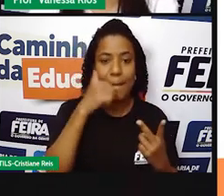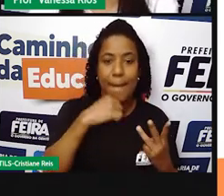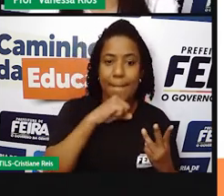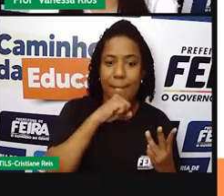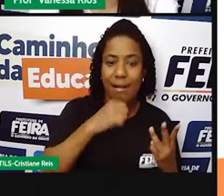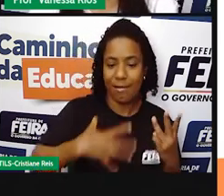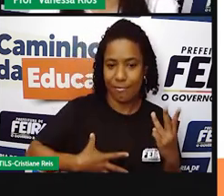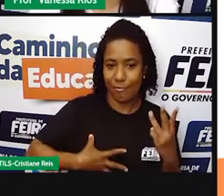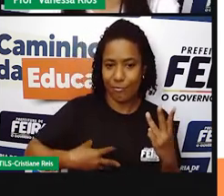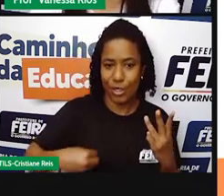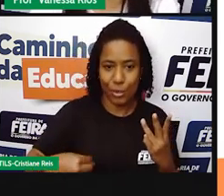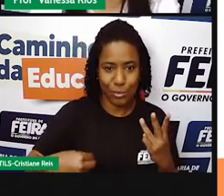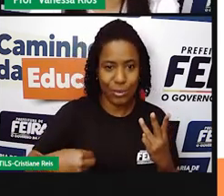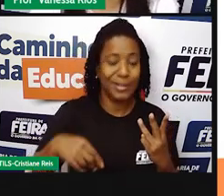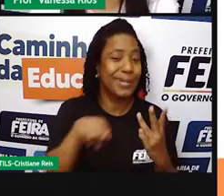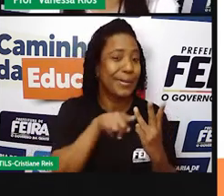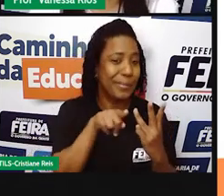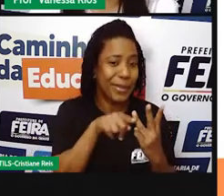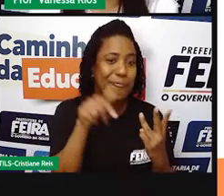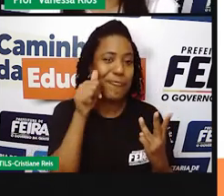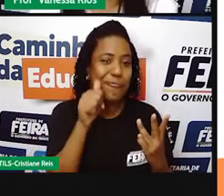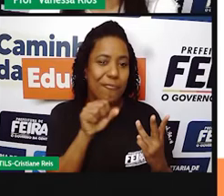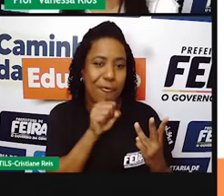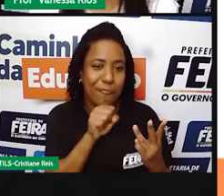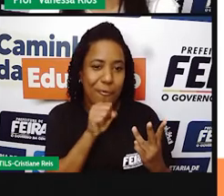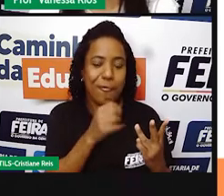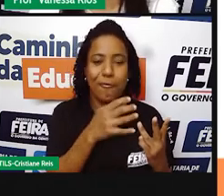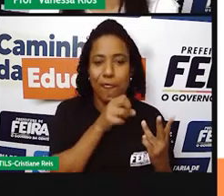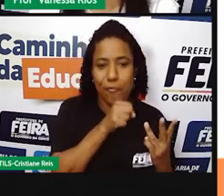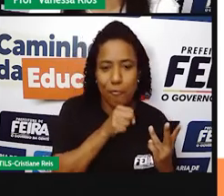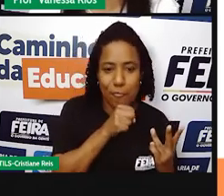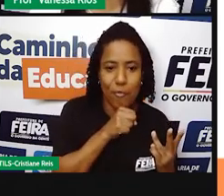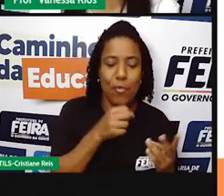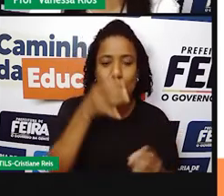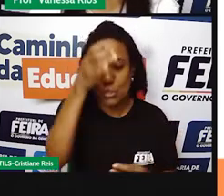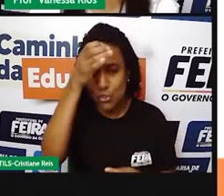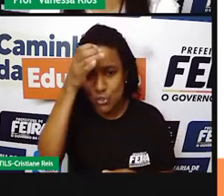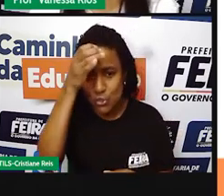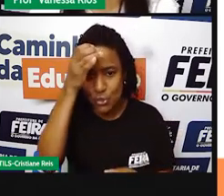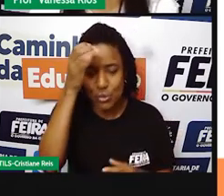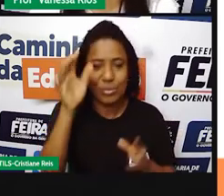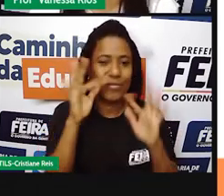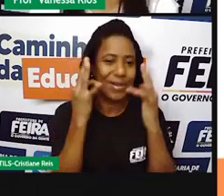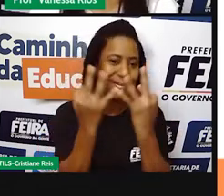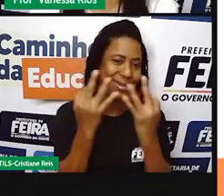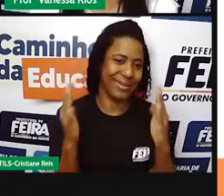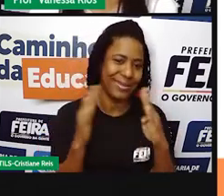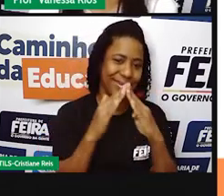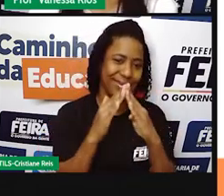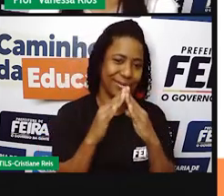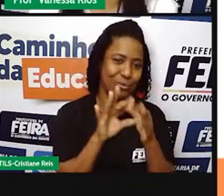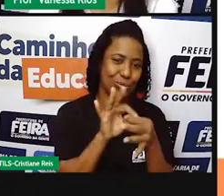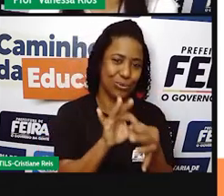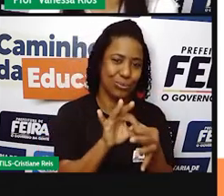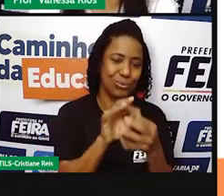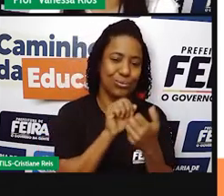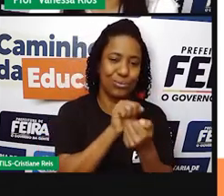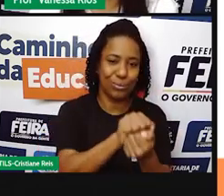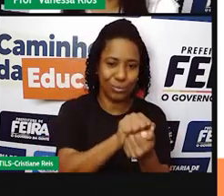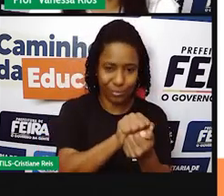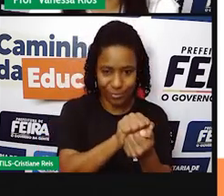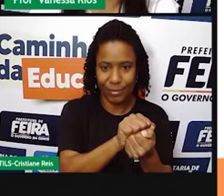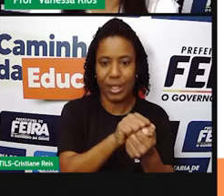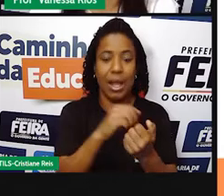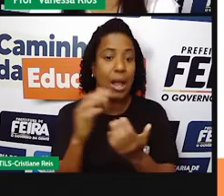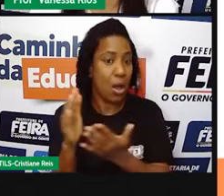também por avós, por avós, por tios. Existem muitos grupos familiares em que as pessoas não têm nem relação com